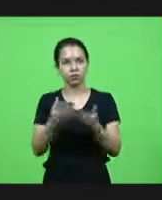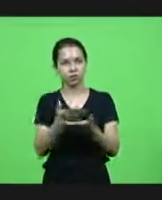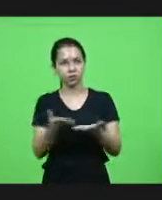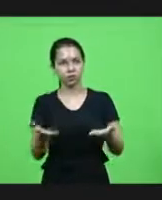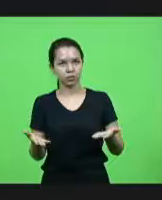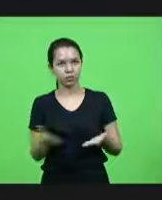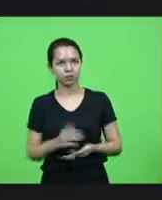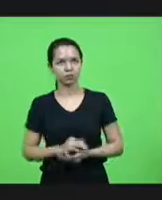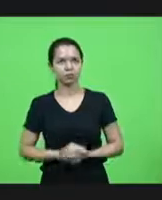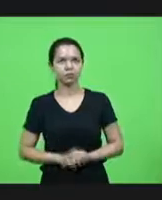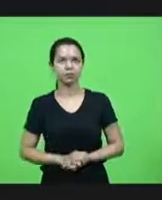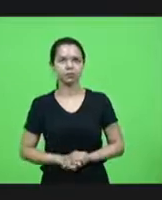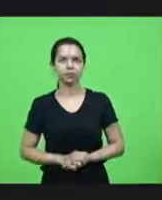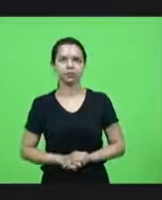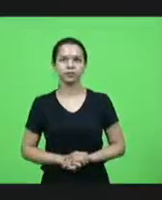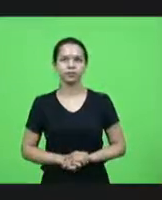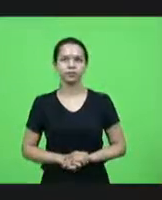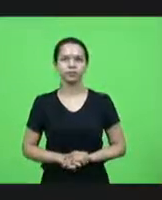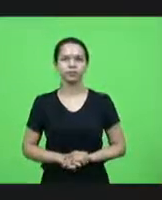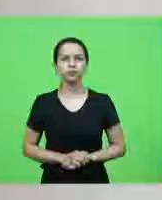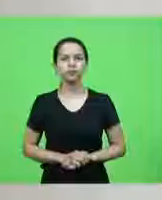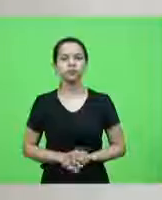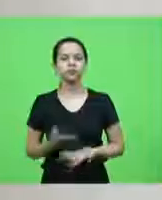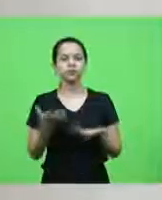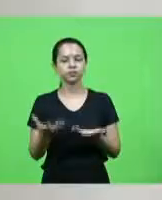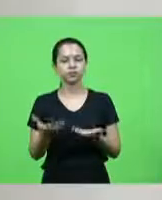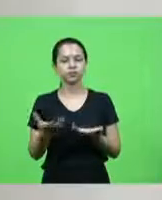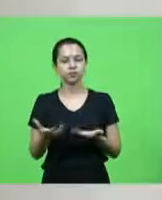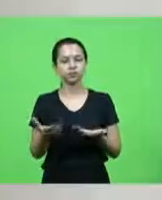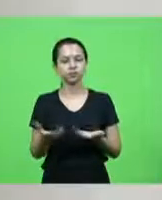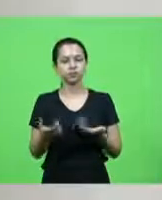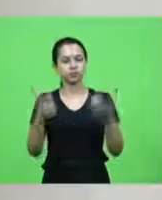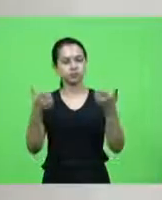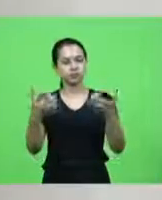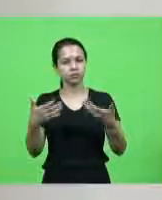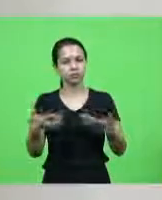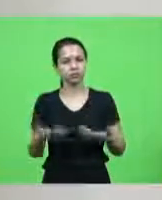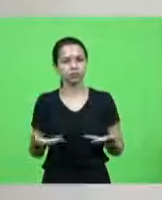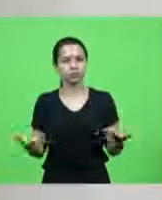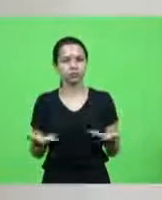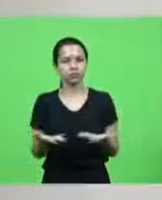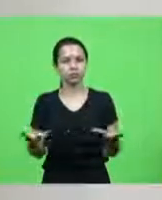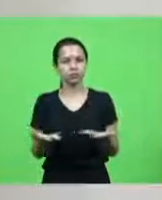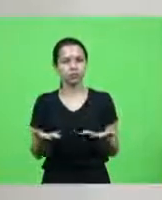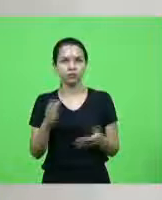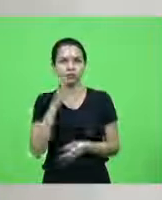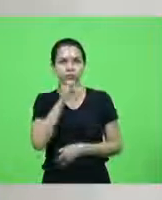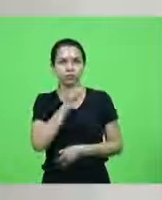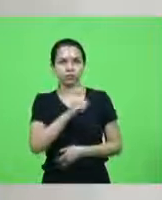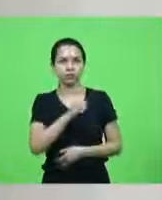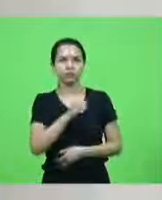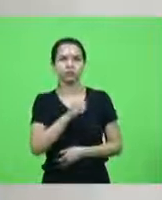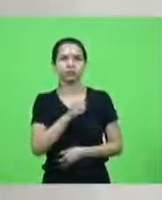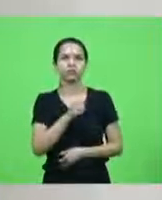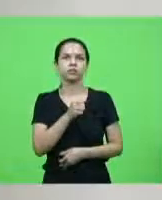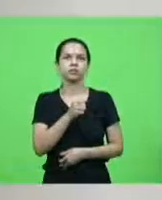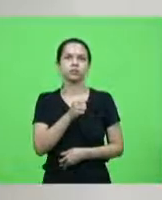colegas eu quero trazer aqui senhor presidente breves palavras de apoio